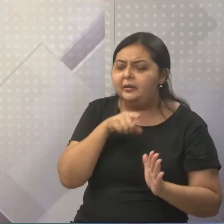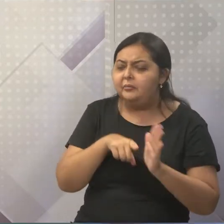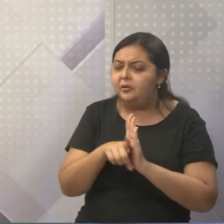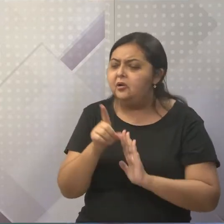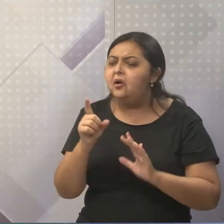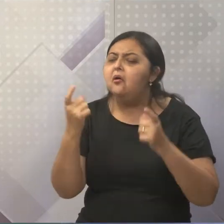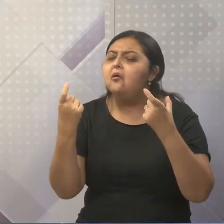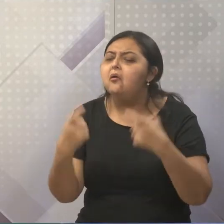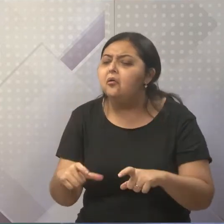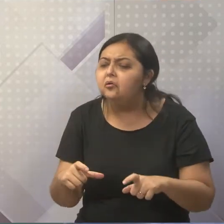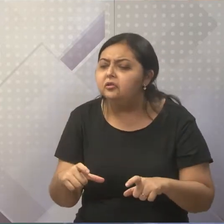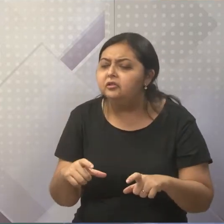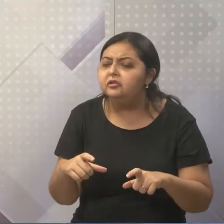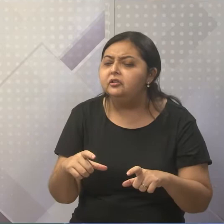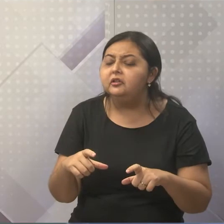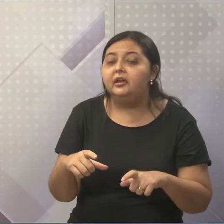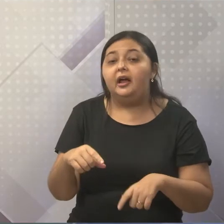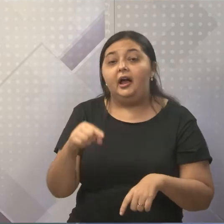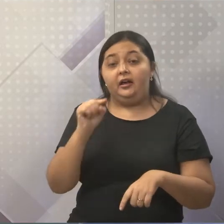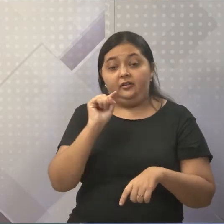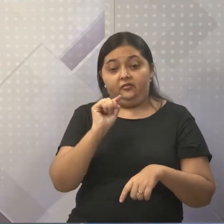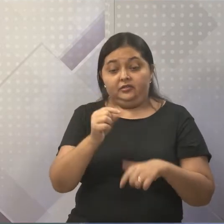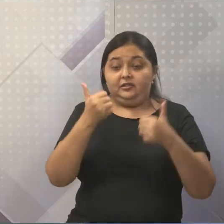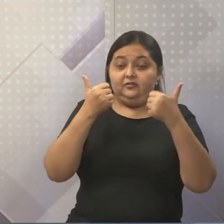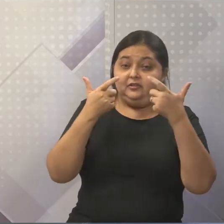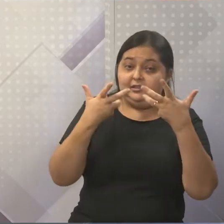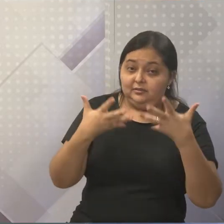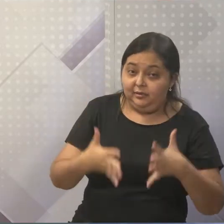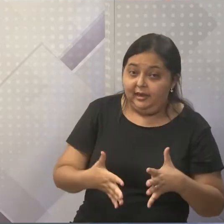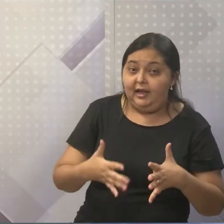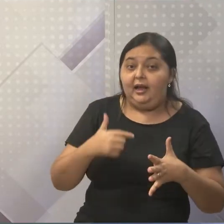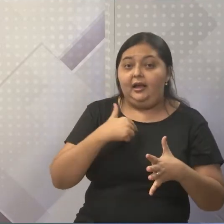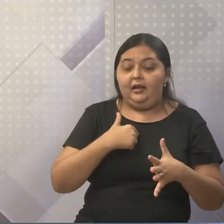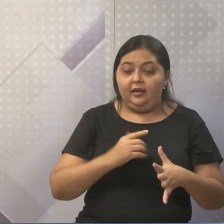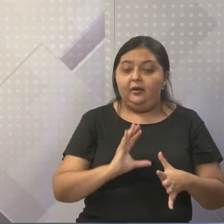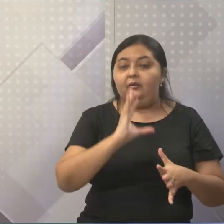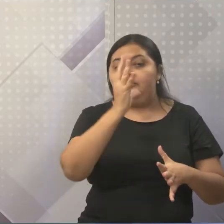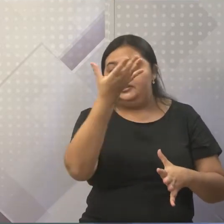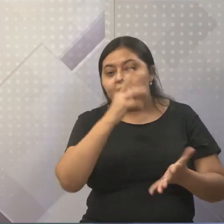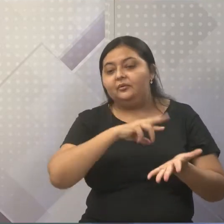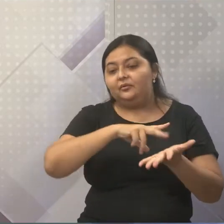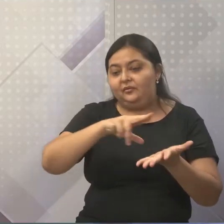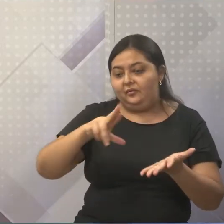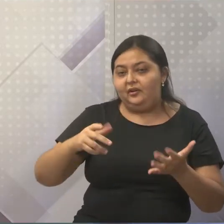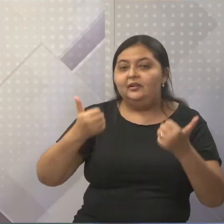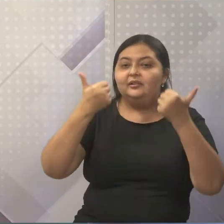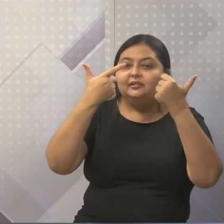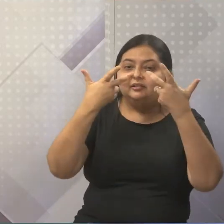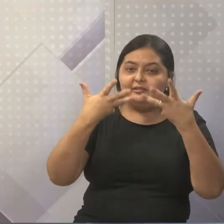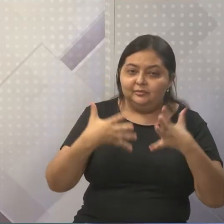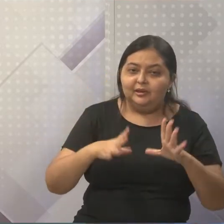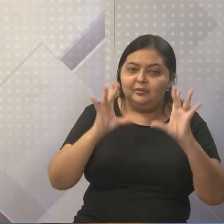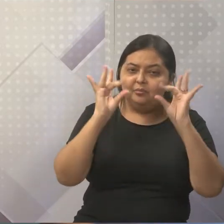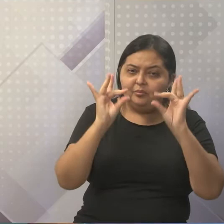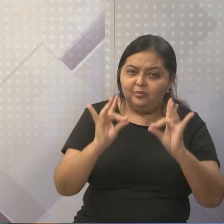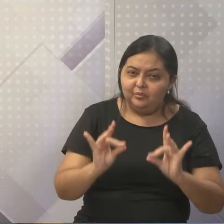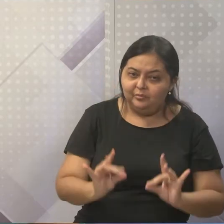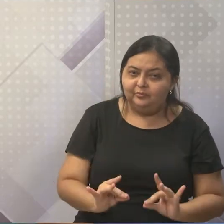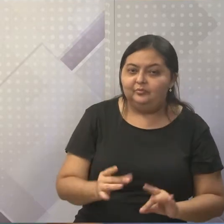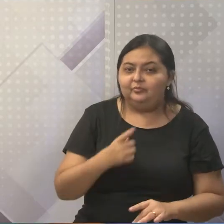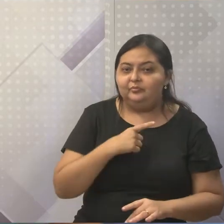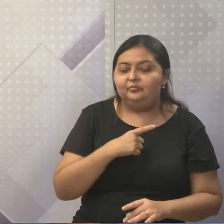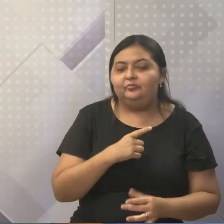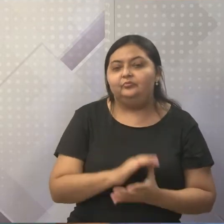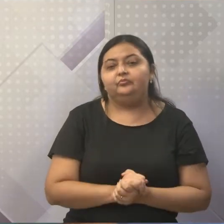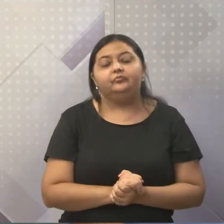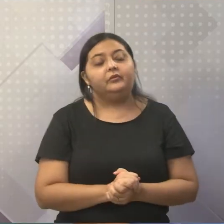estava? Você vai criar uma narração, que vai contar o fato, e vai descrever. E, às vezes, se vitimando. É bacana.